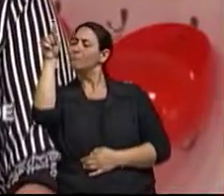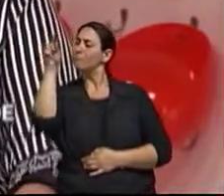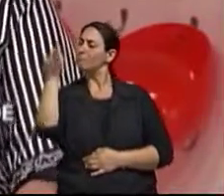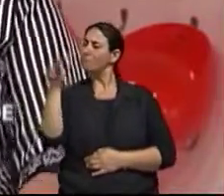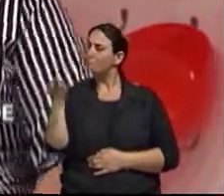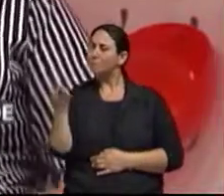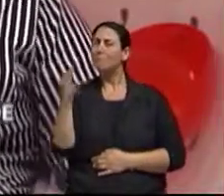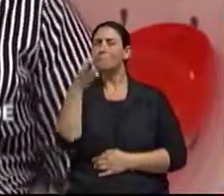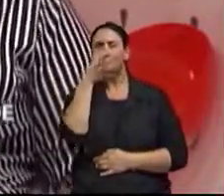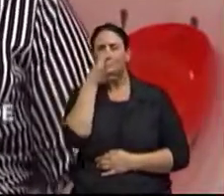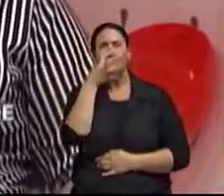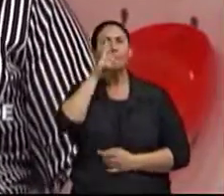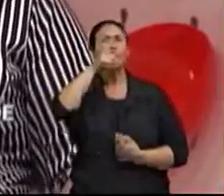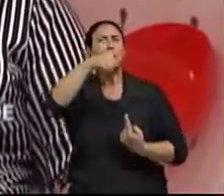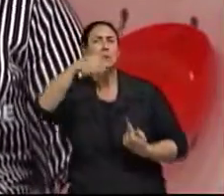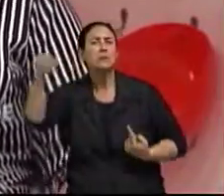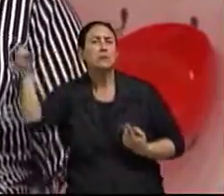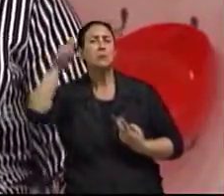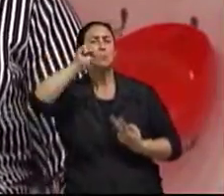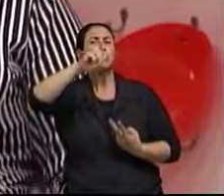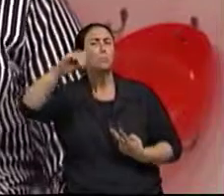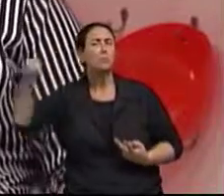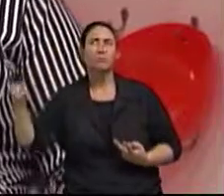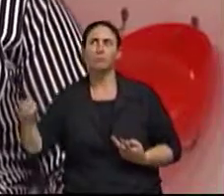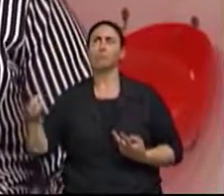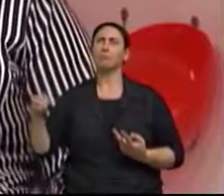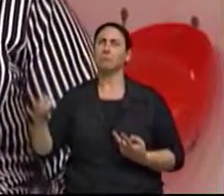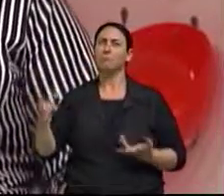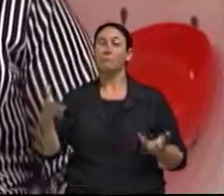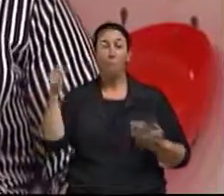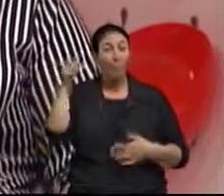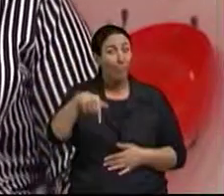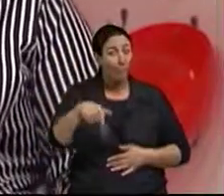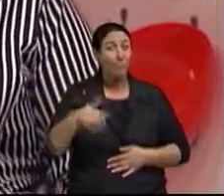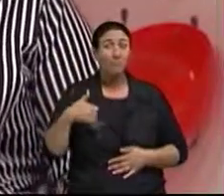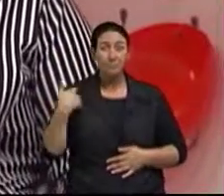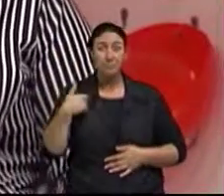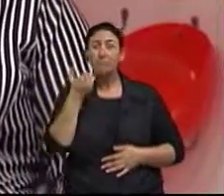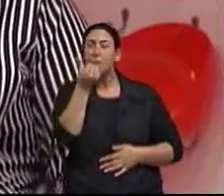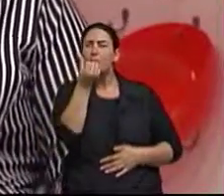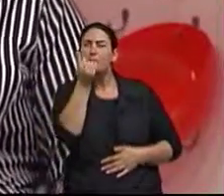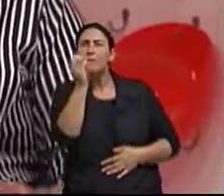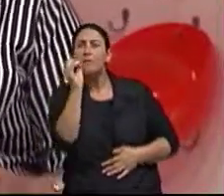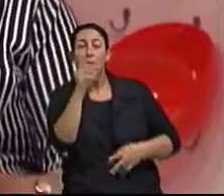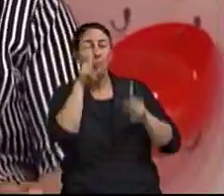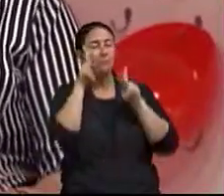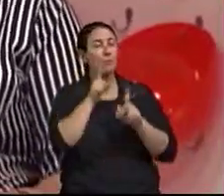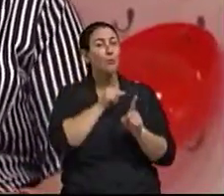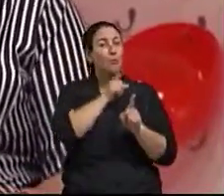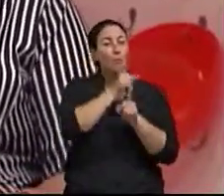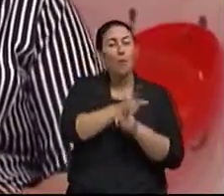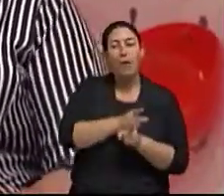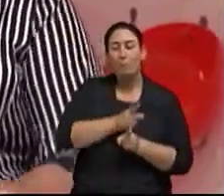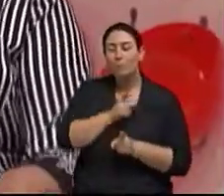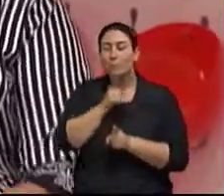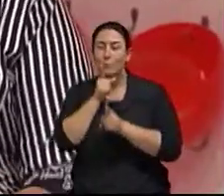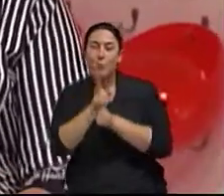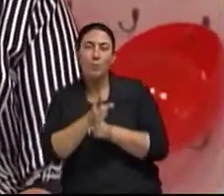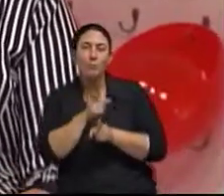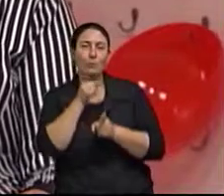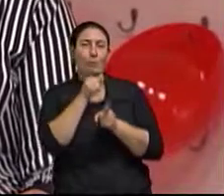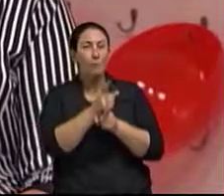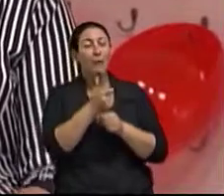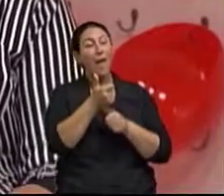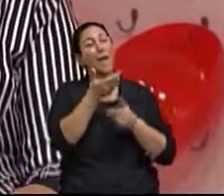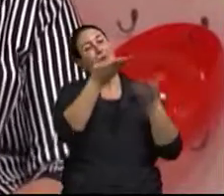universidades e aos 70 anos, quando as pessoas estão, assim, fazendo grandes descobertas, elas são promovidas à